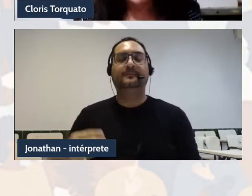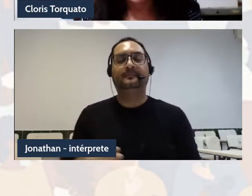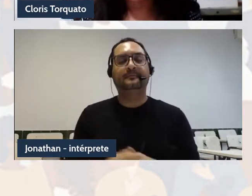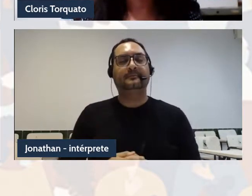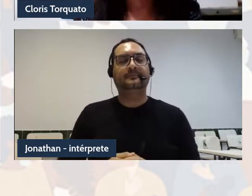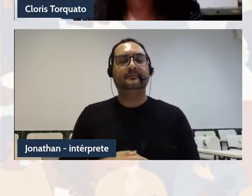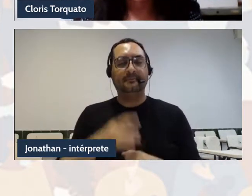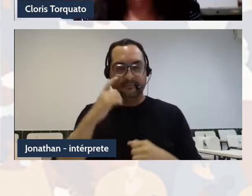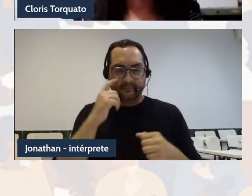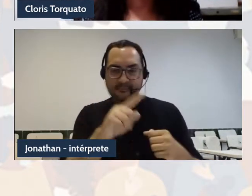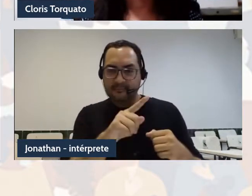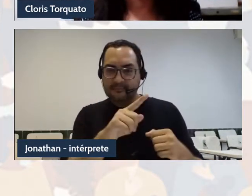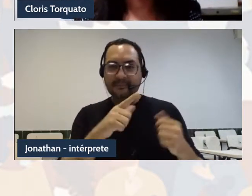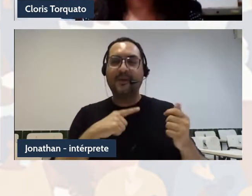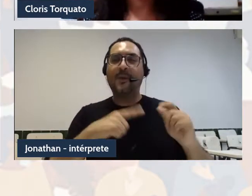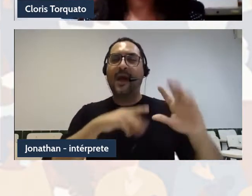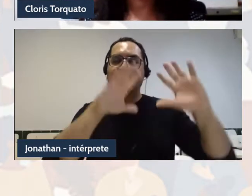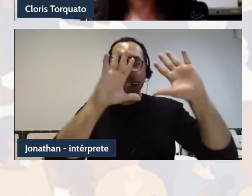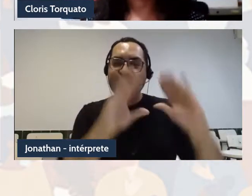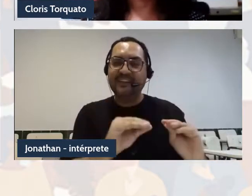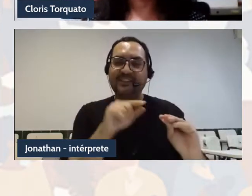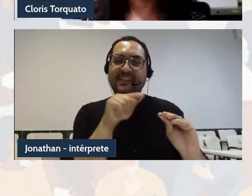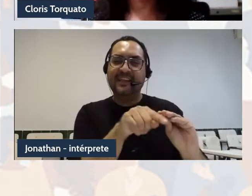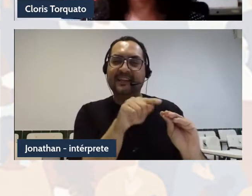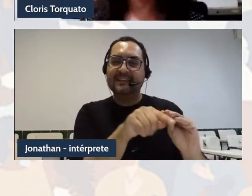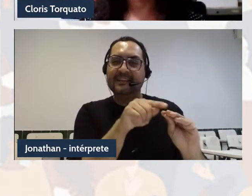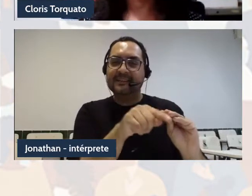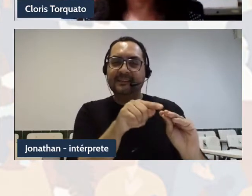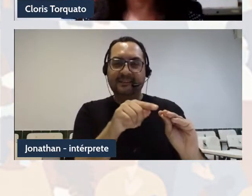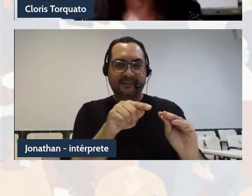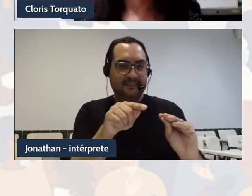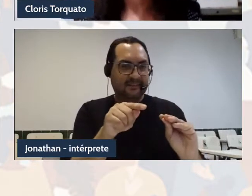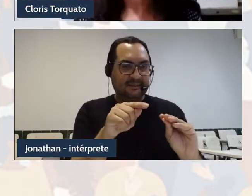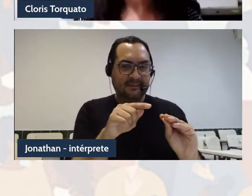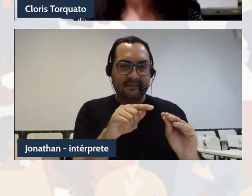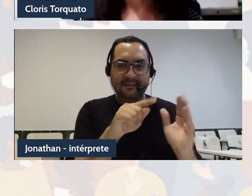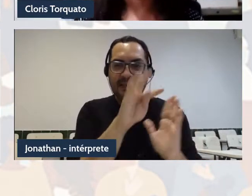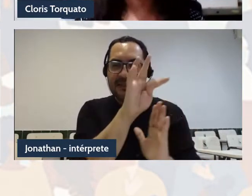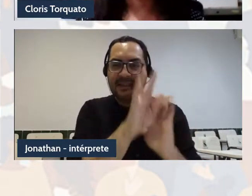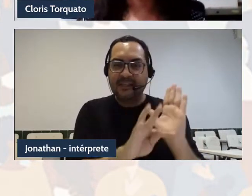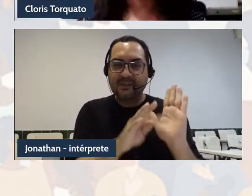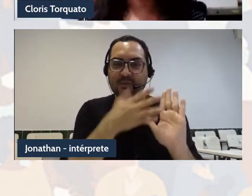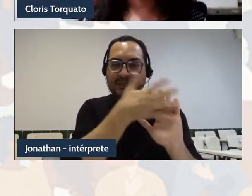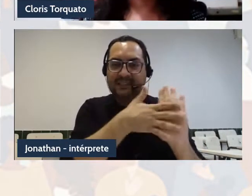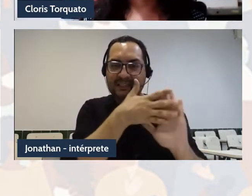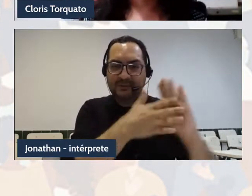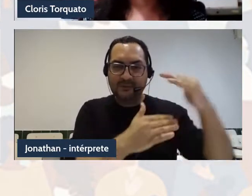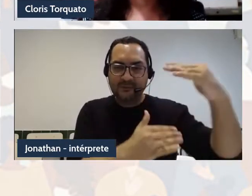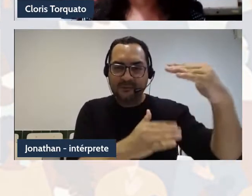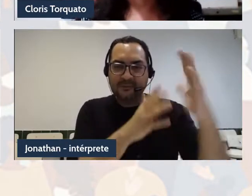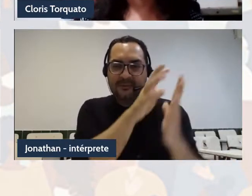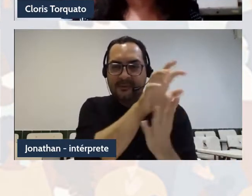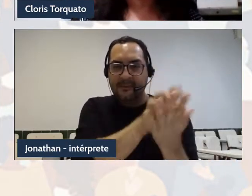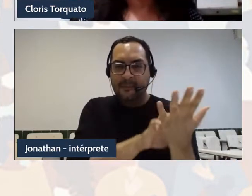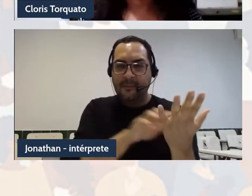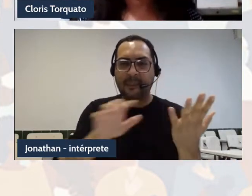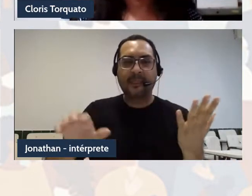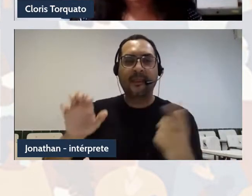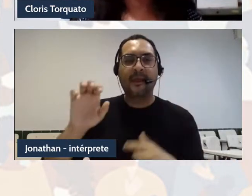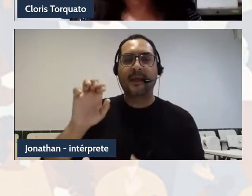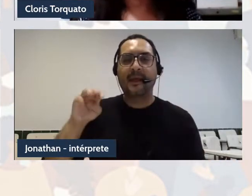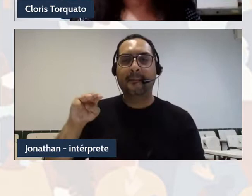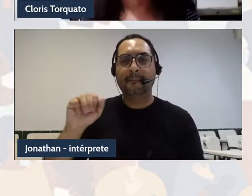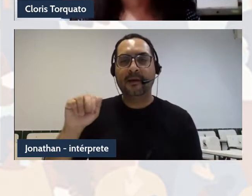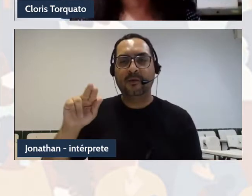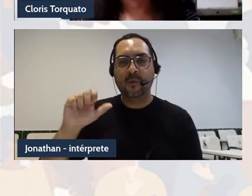aqui, acabei de fechar os textos aqui. Então, o Emmanuel é doutor